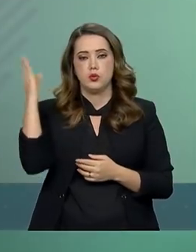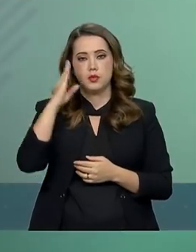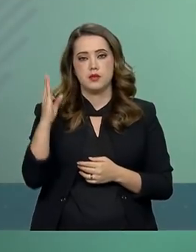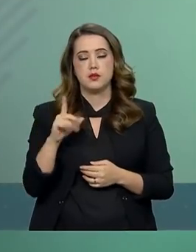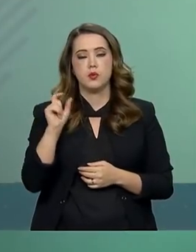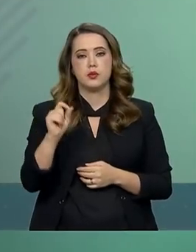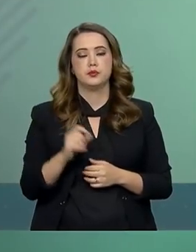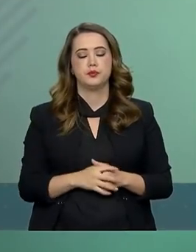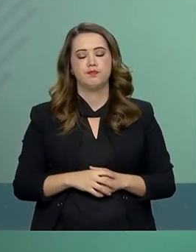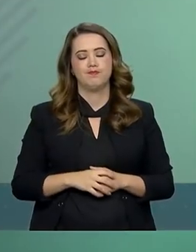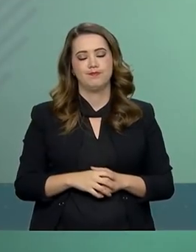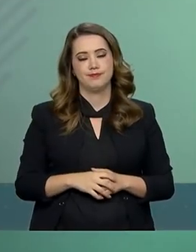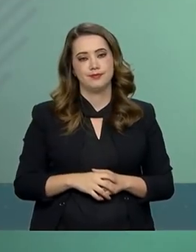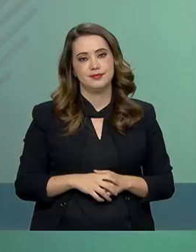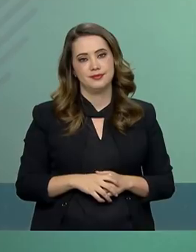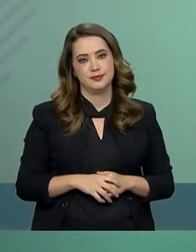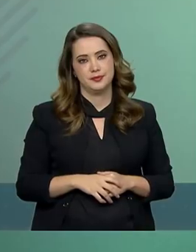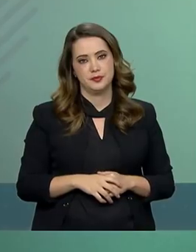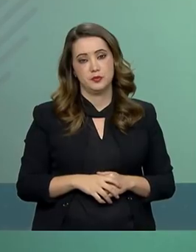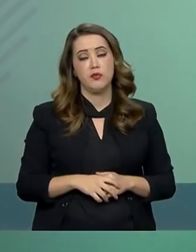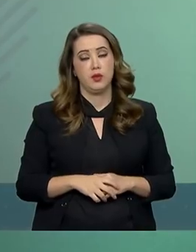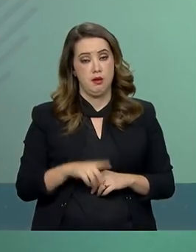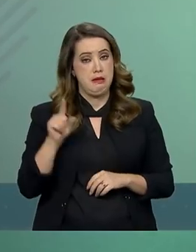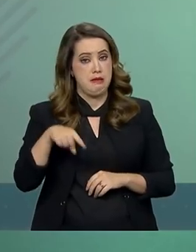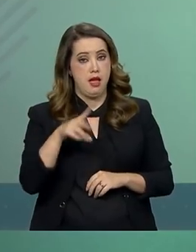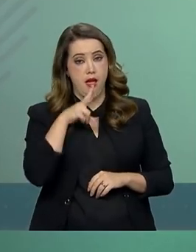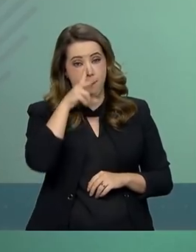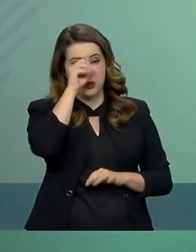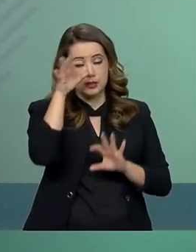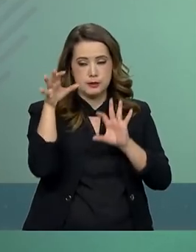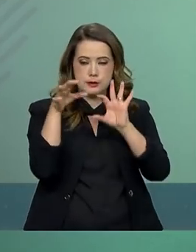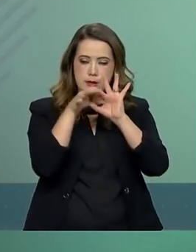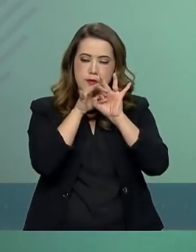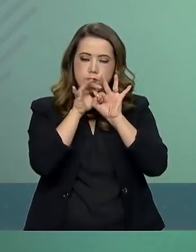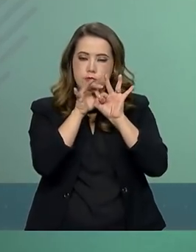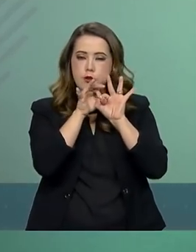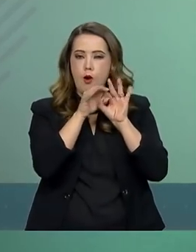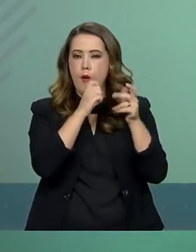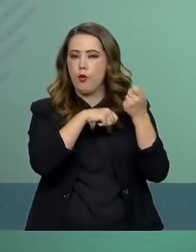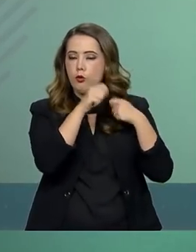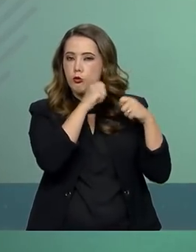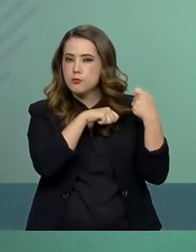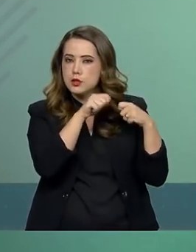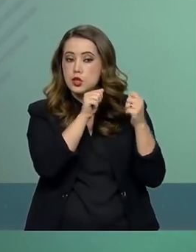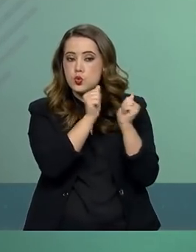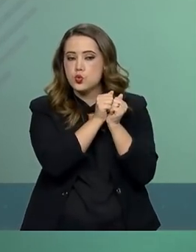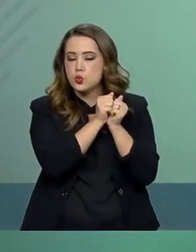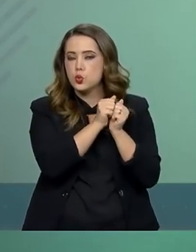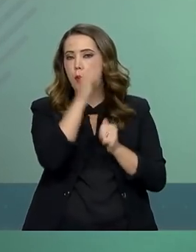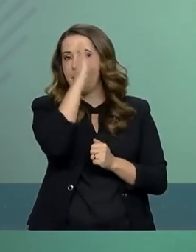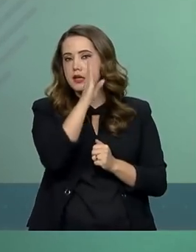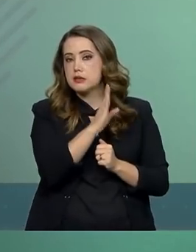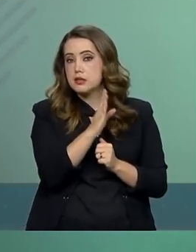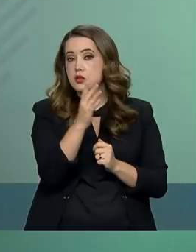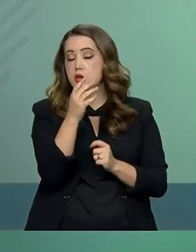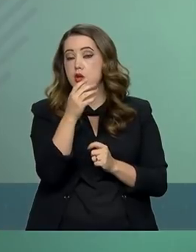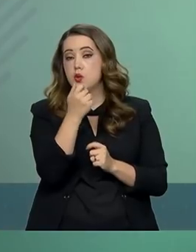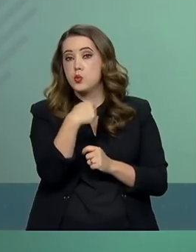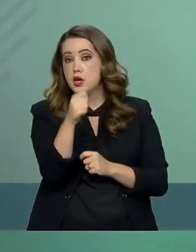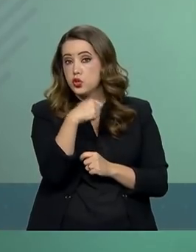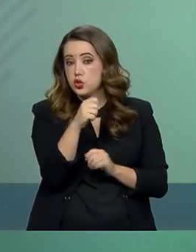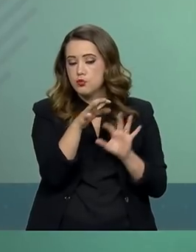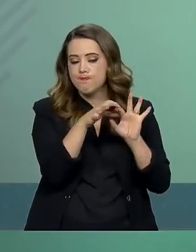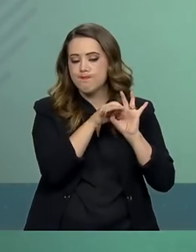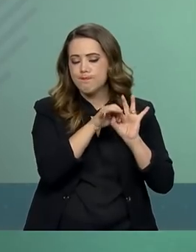É o fortalecimento dessa irmandade econômica Brasil e Argentina, tendo como fulcro